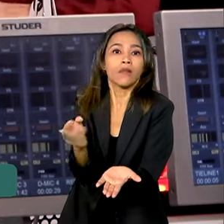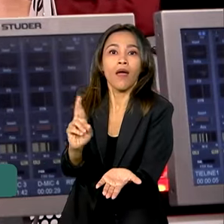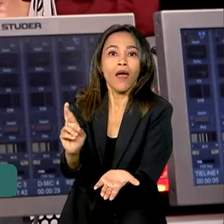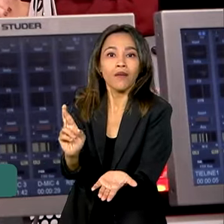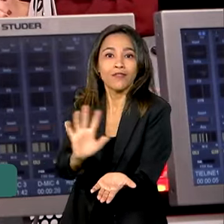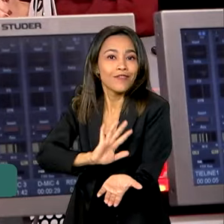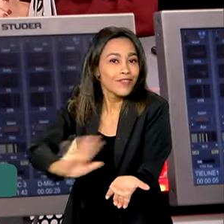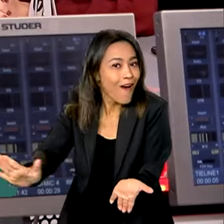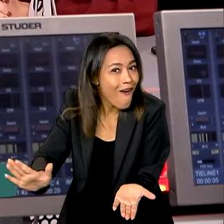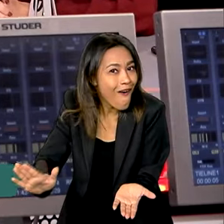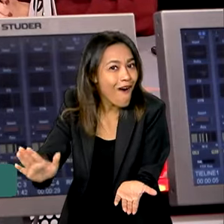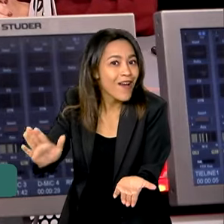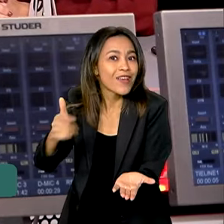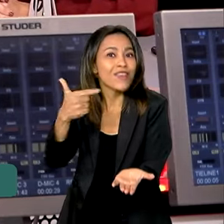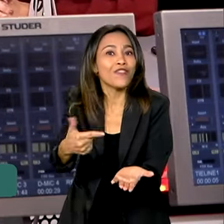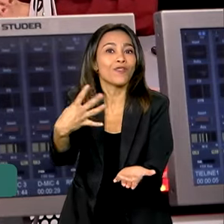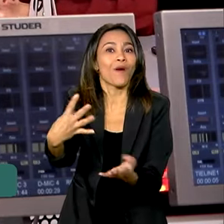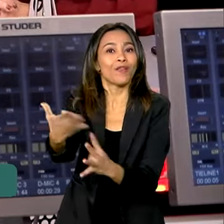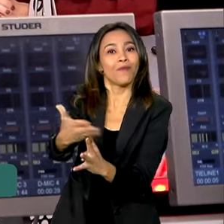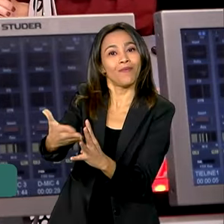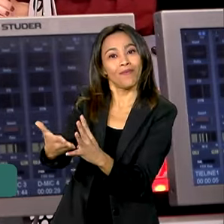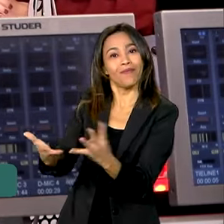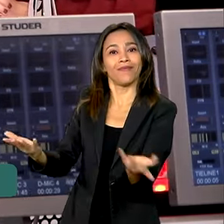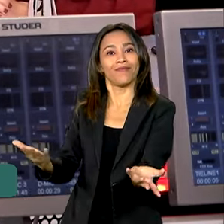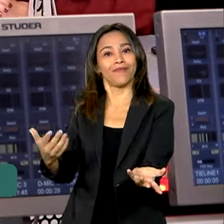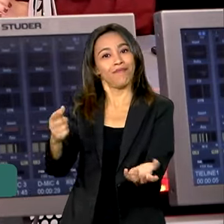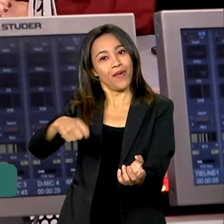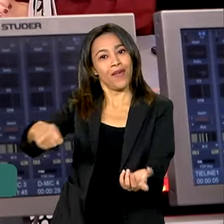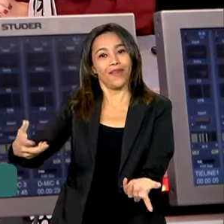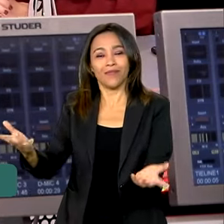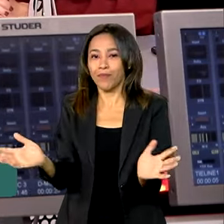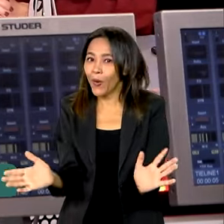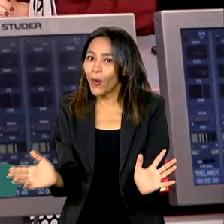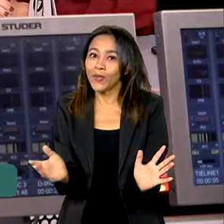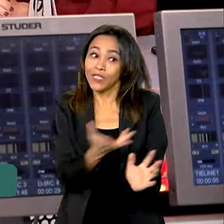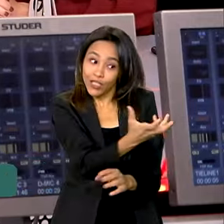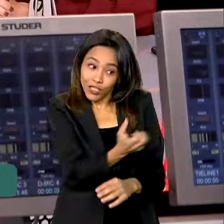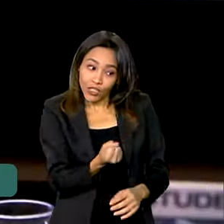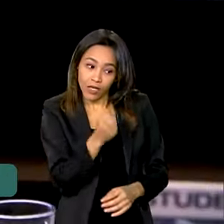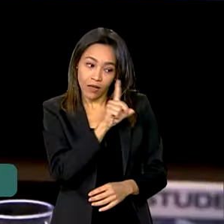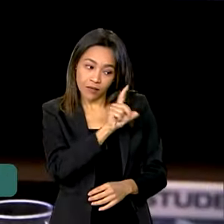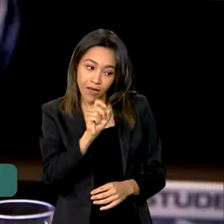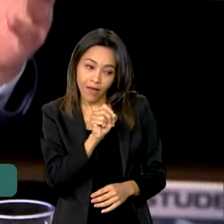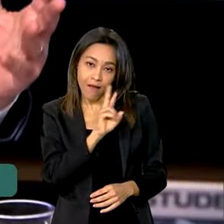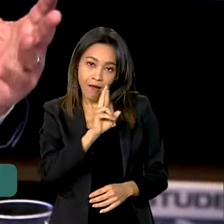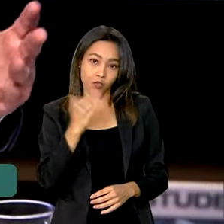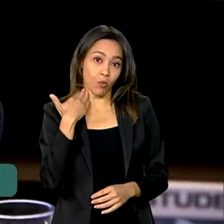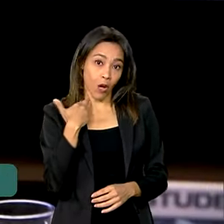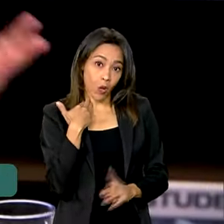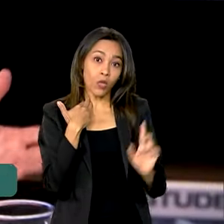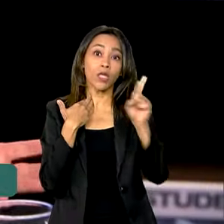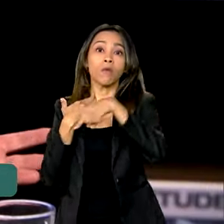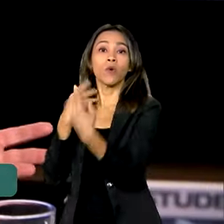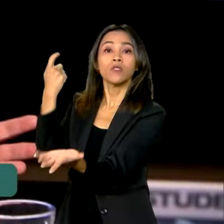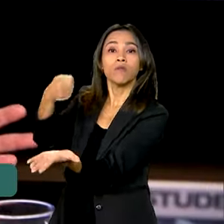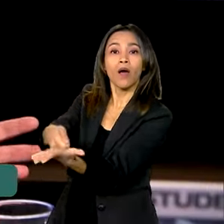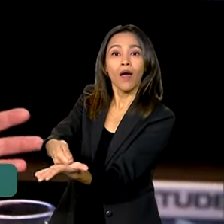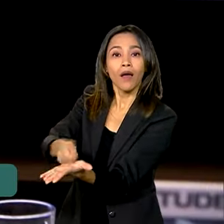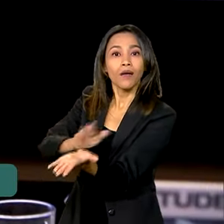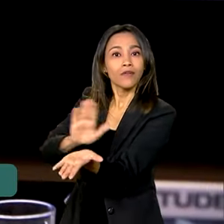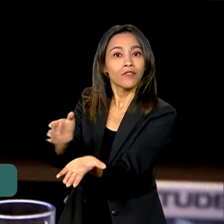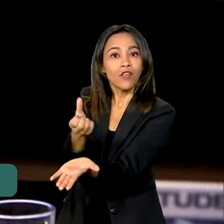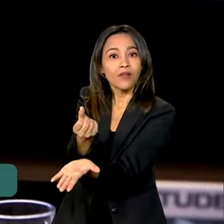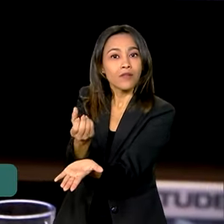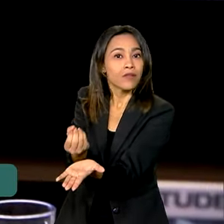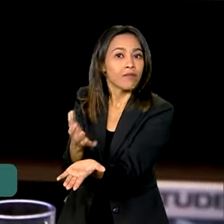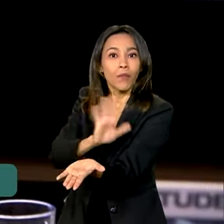E aí só paga daqui a 24 meses. Então, tira 100, fica devendo 60 e só paga em 24. Então, produziu já